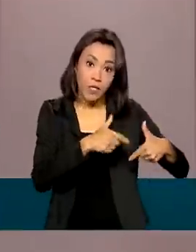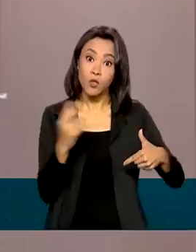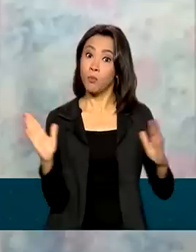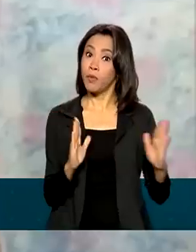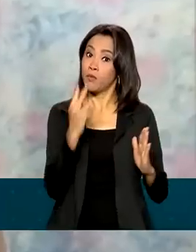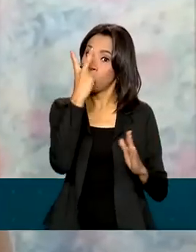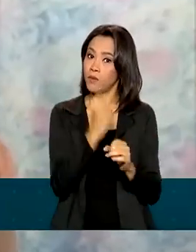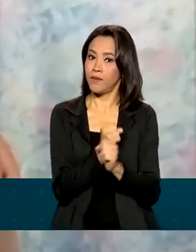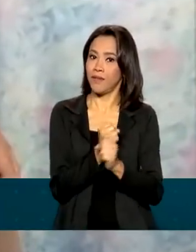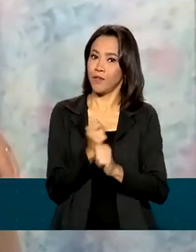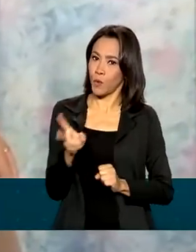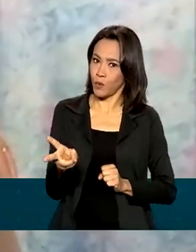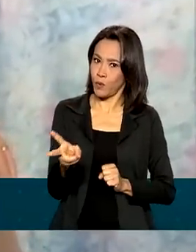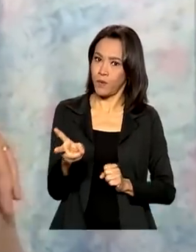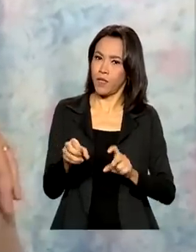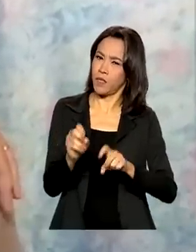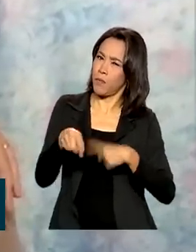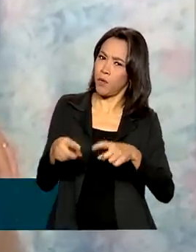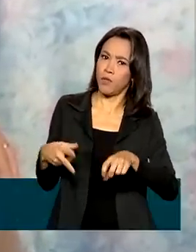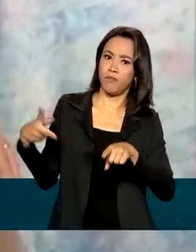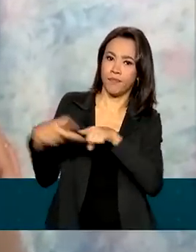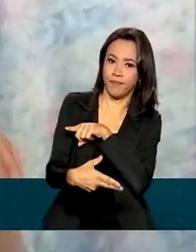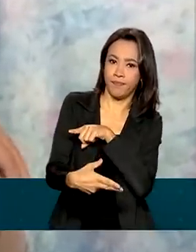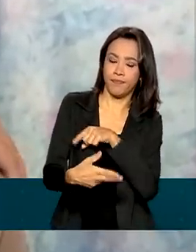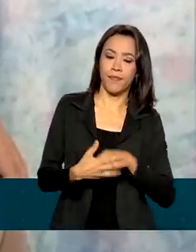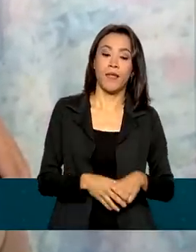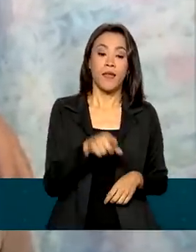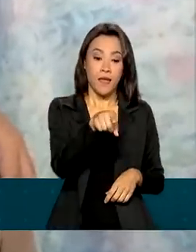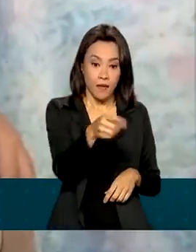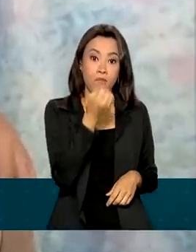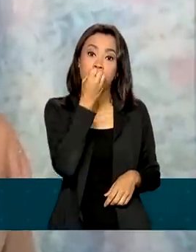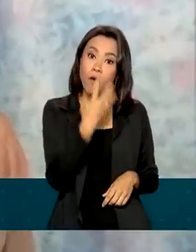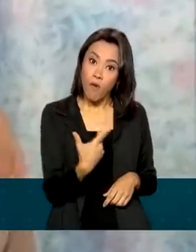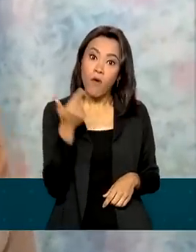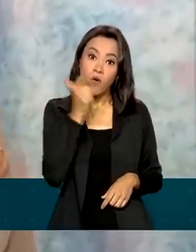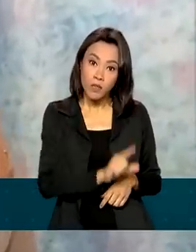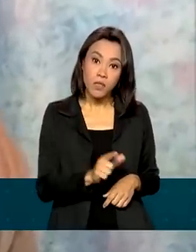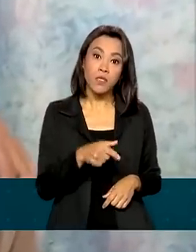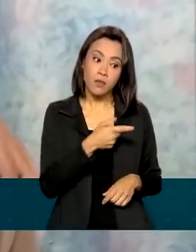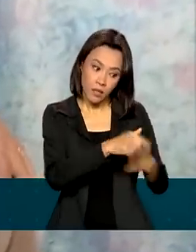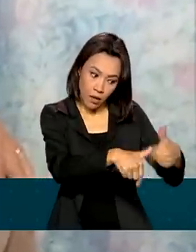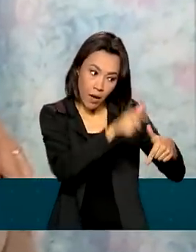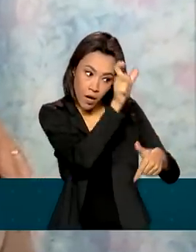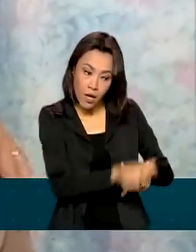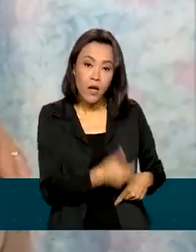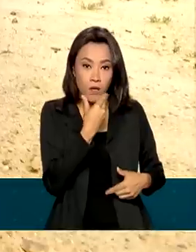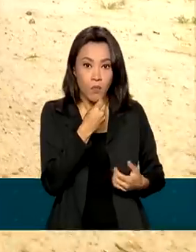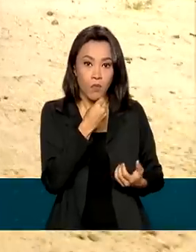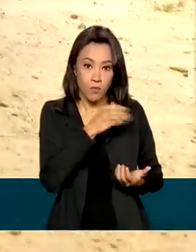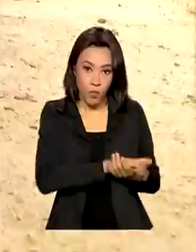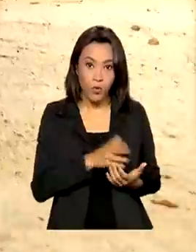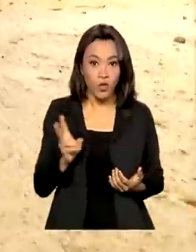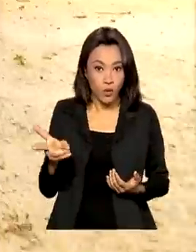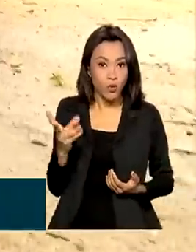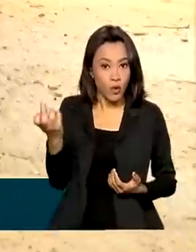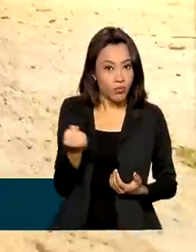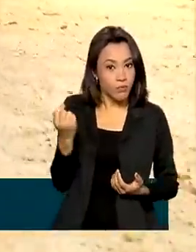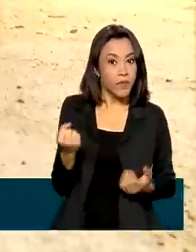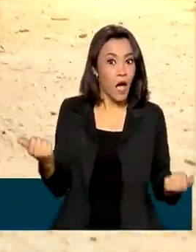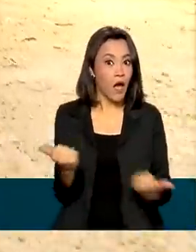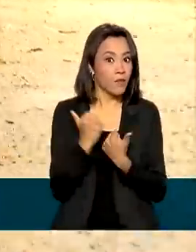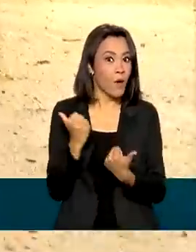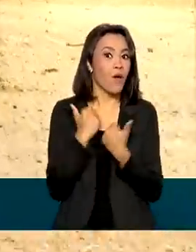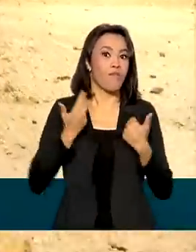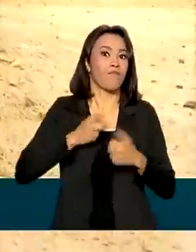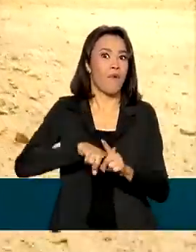anos. Graças a Deus deu certo, porque ele está trabalhando e o Bolsa Brasil ajuda mais, né? A ideia do governo